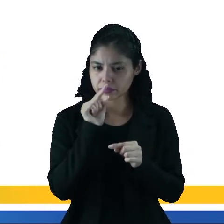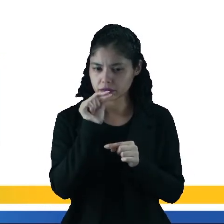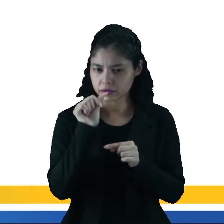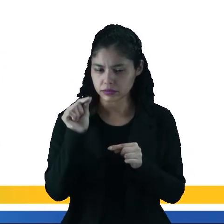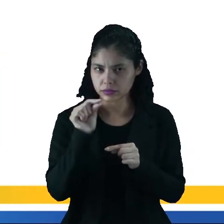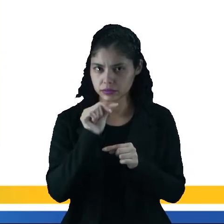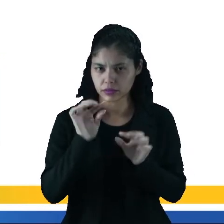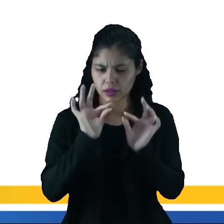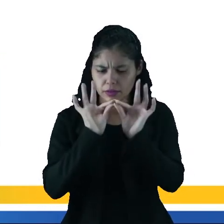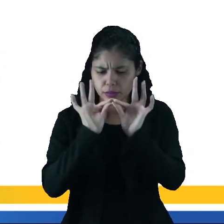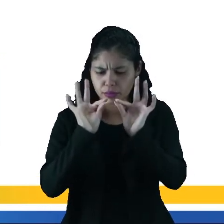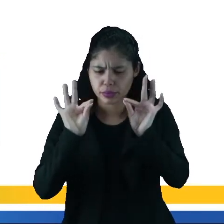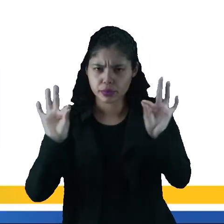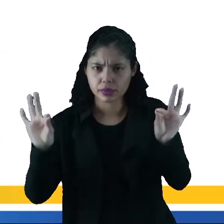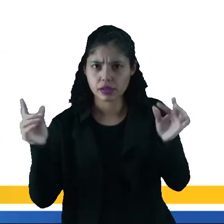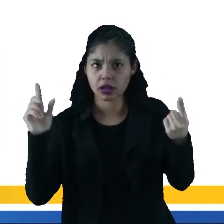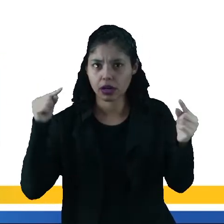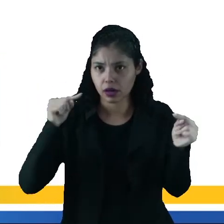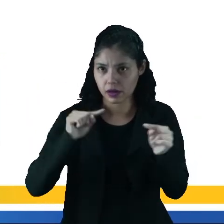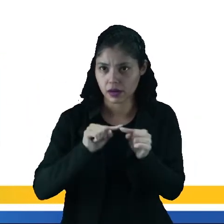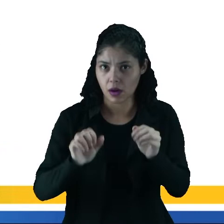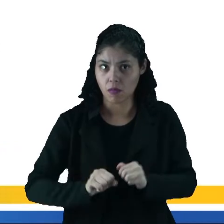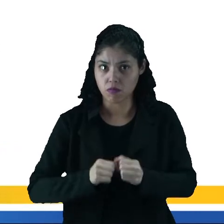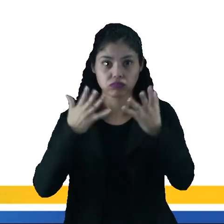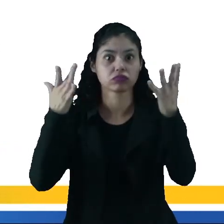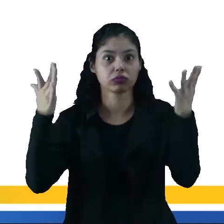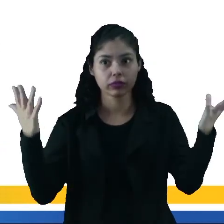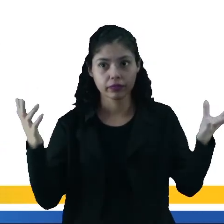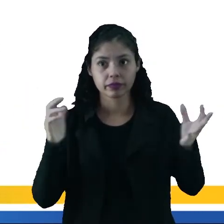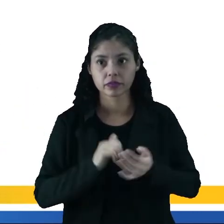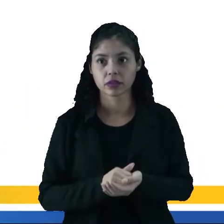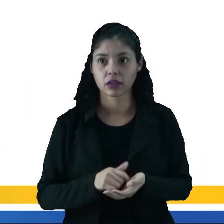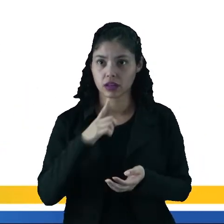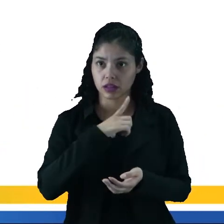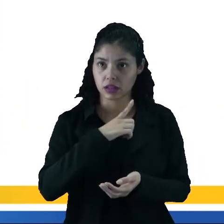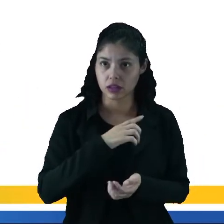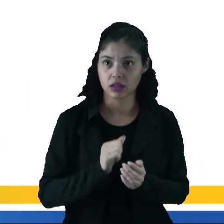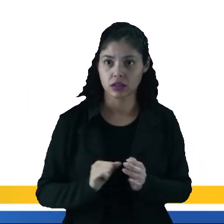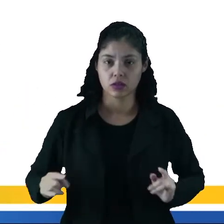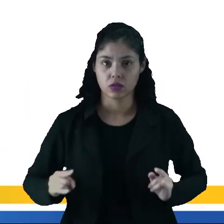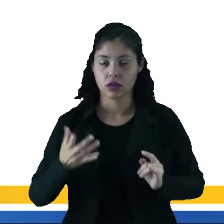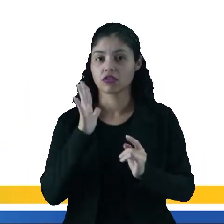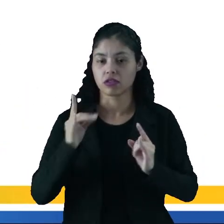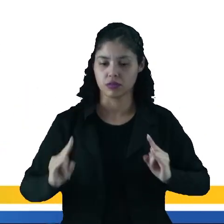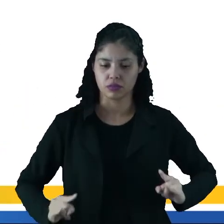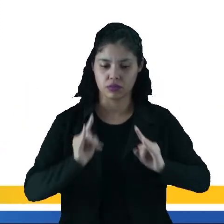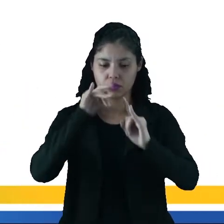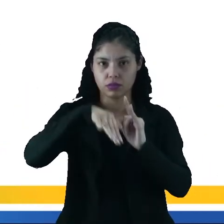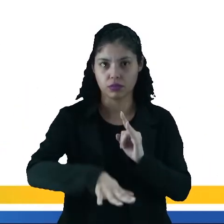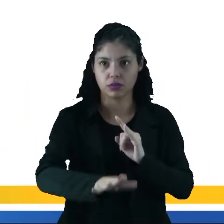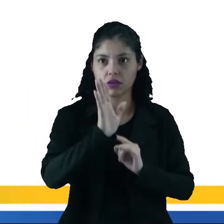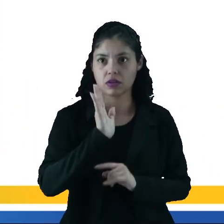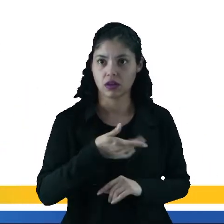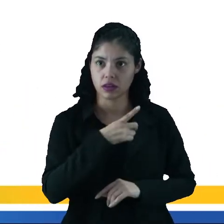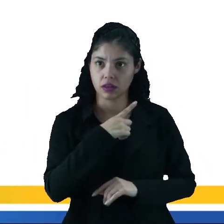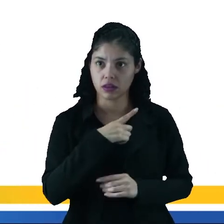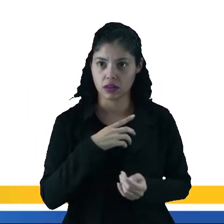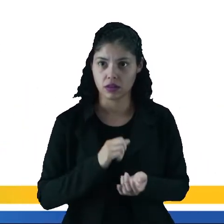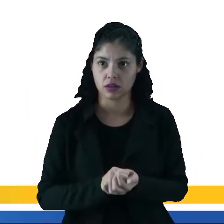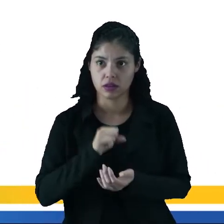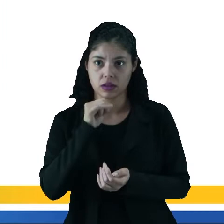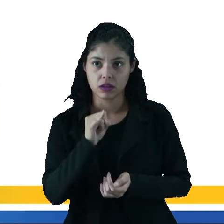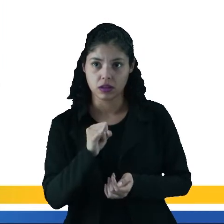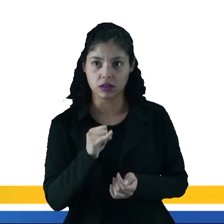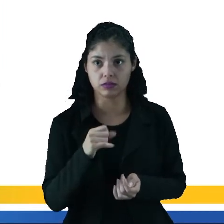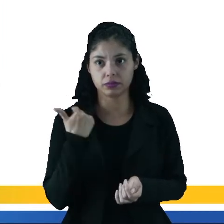pelezinha fina e que está próximo de eclodir, e ali tem um vulcão onde já tem o próprio vulcão, Então, se